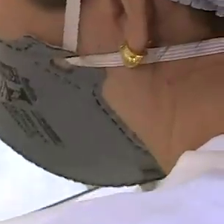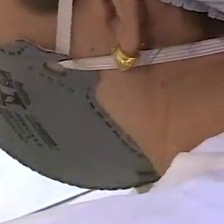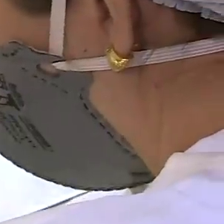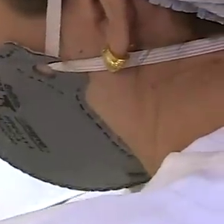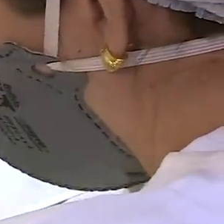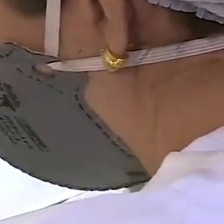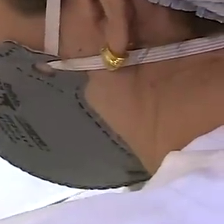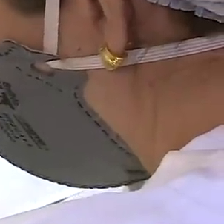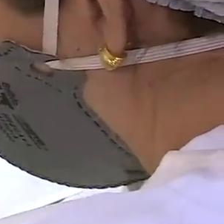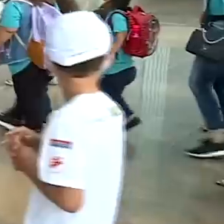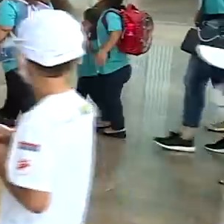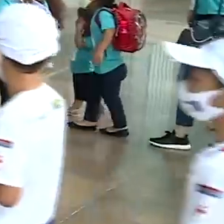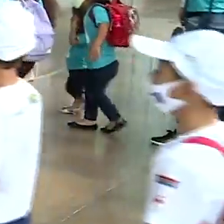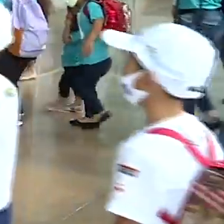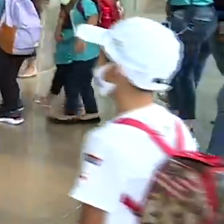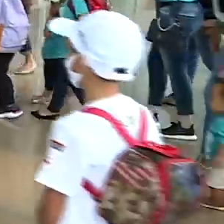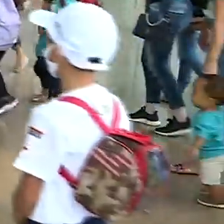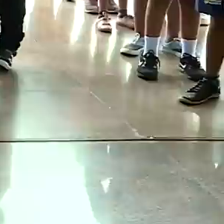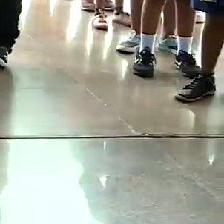Feliz Natal!